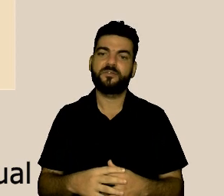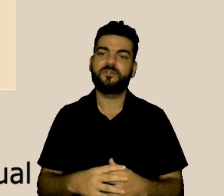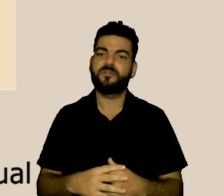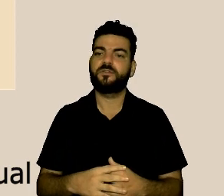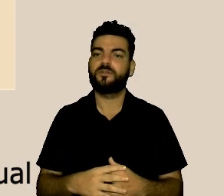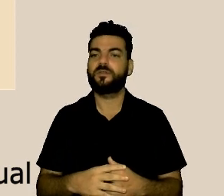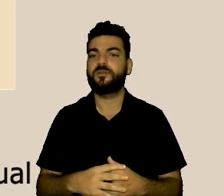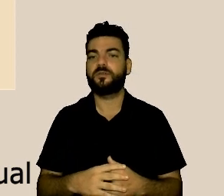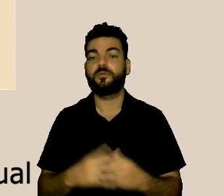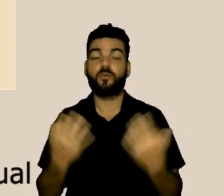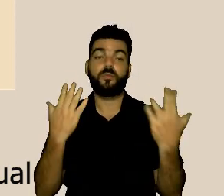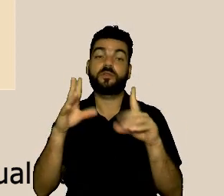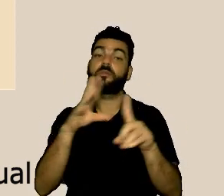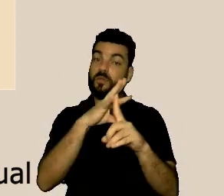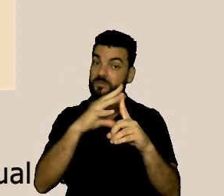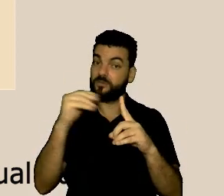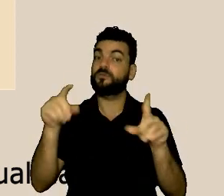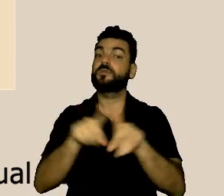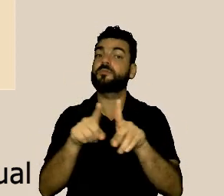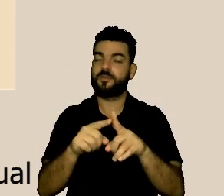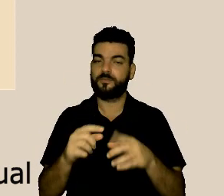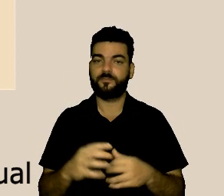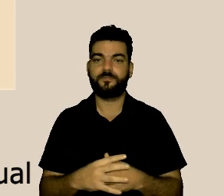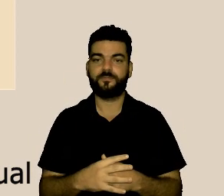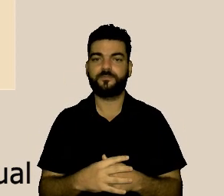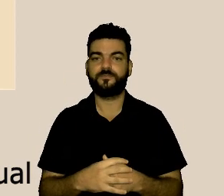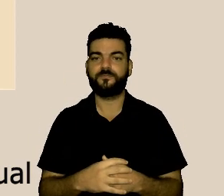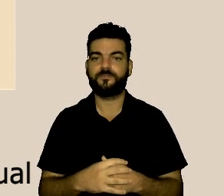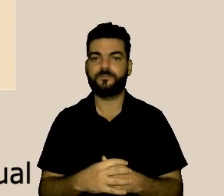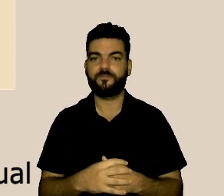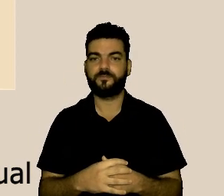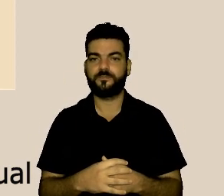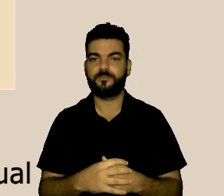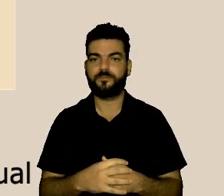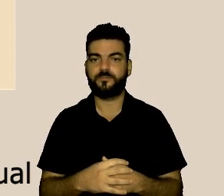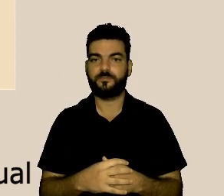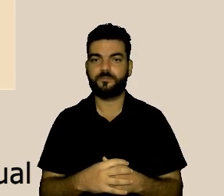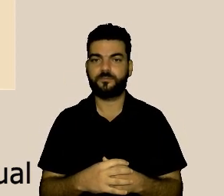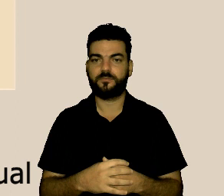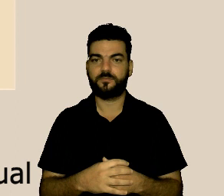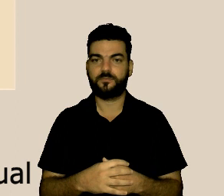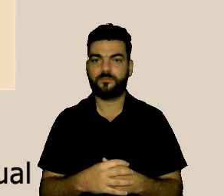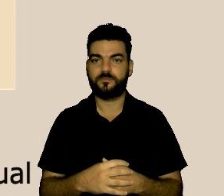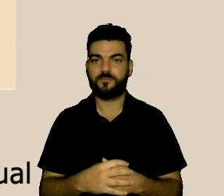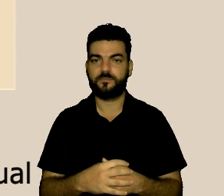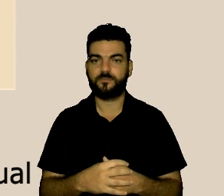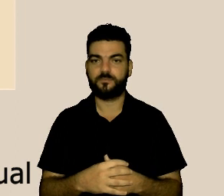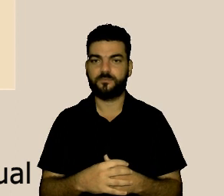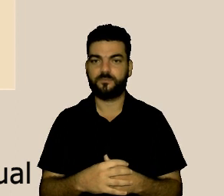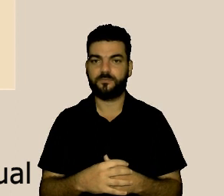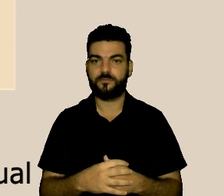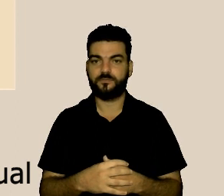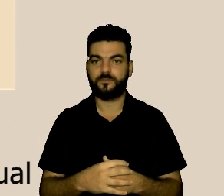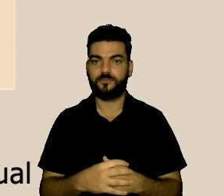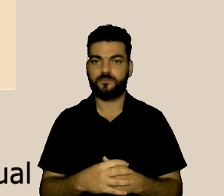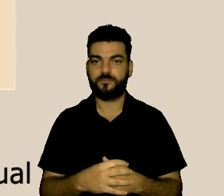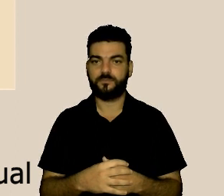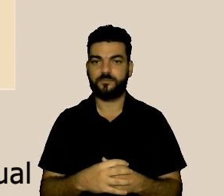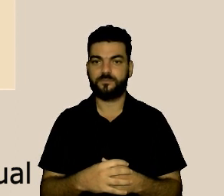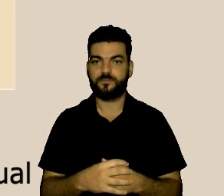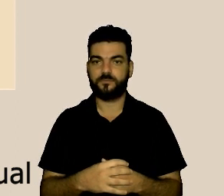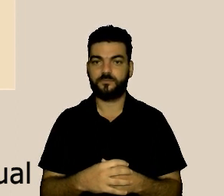assédio sexual pode passar Mari por favor a abrangência é na prevenção primária